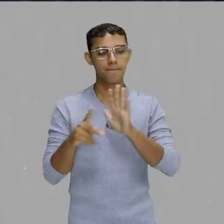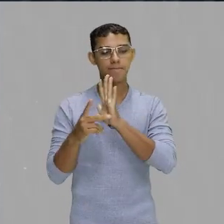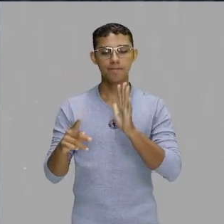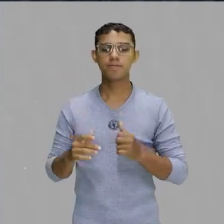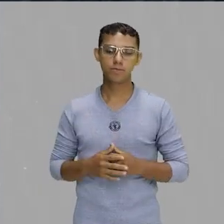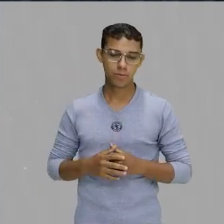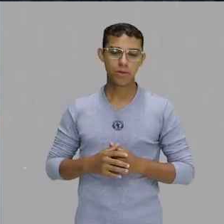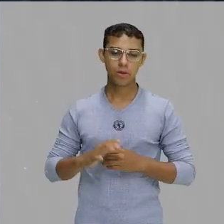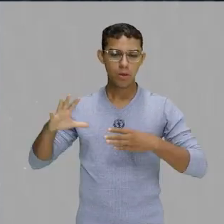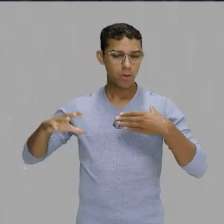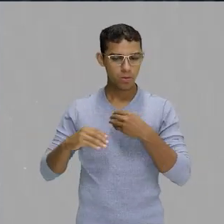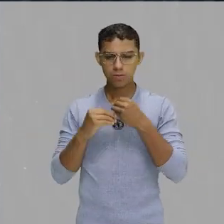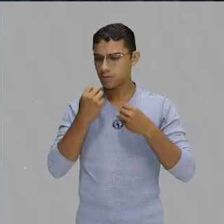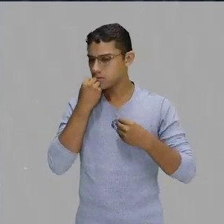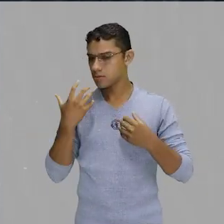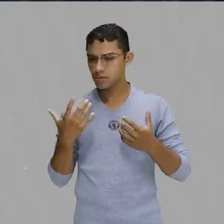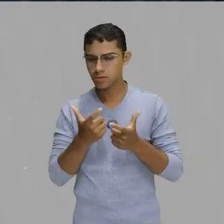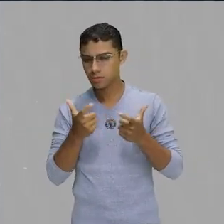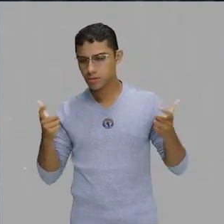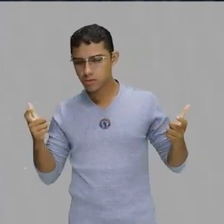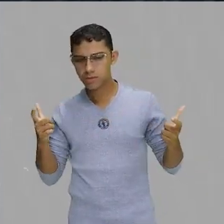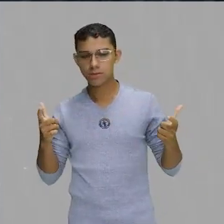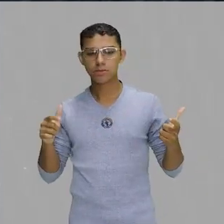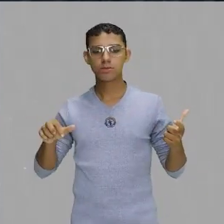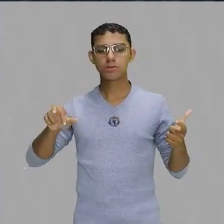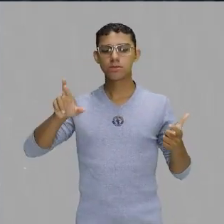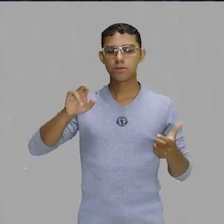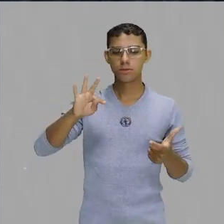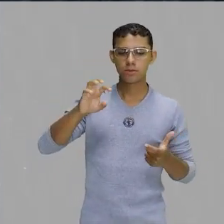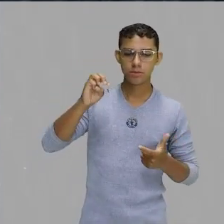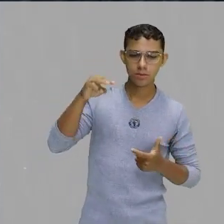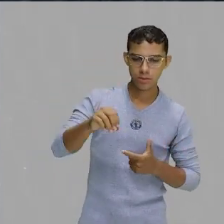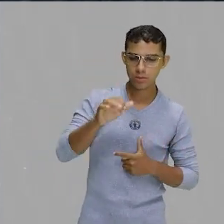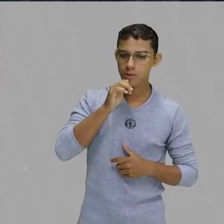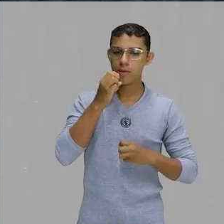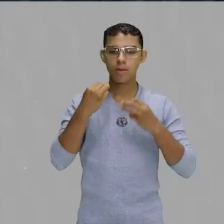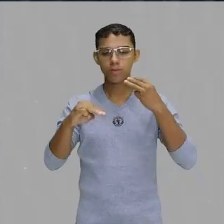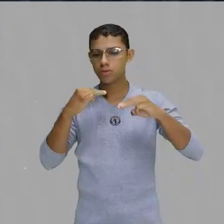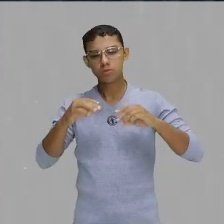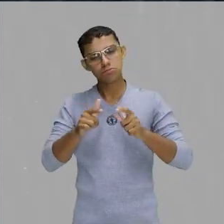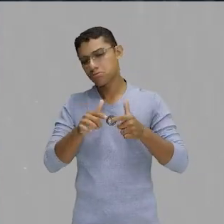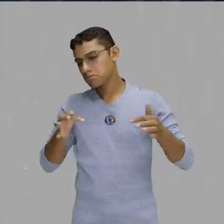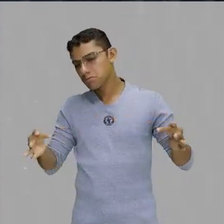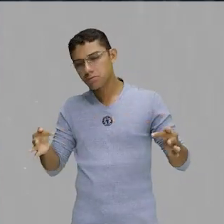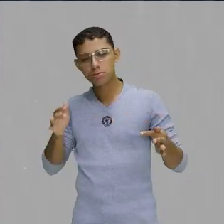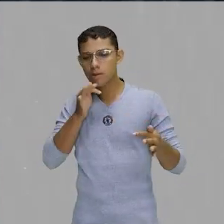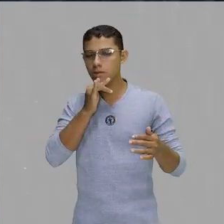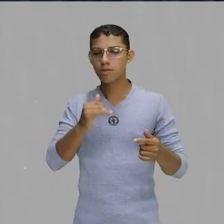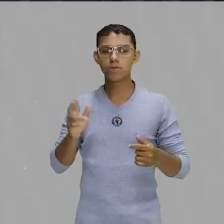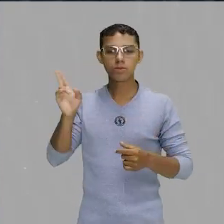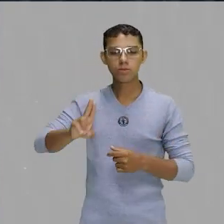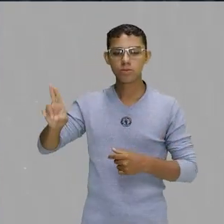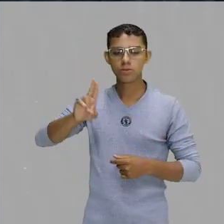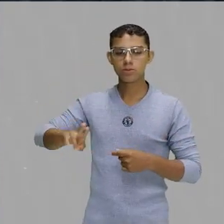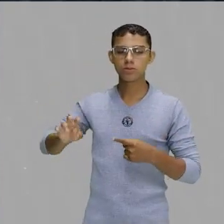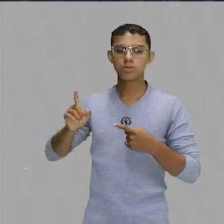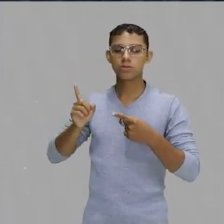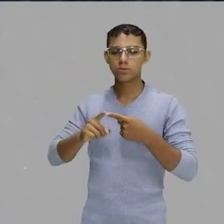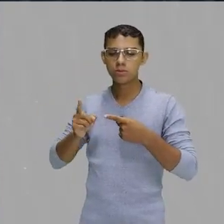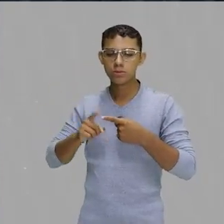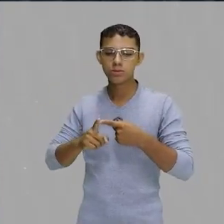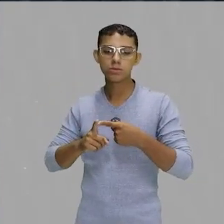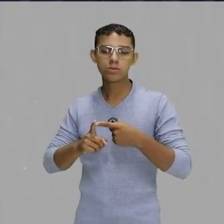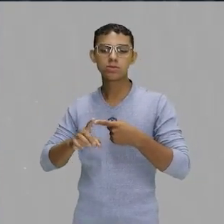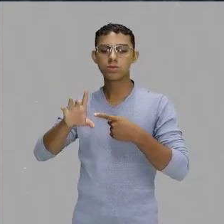É uma colaboração muito grande do ritmo para as músicas deles, simplesmente usando o seu dembow, tá? Como